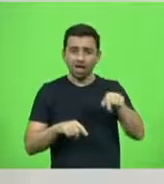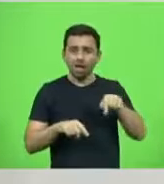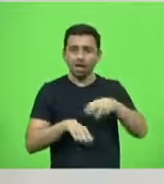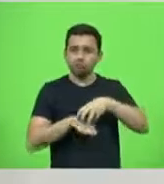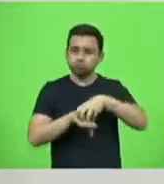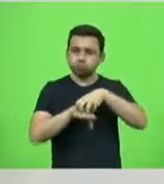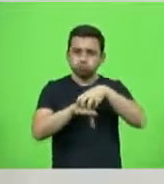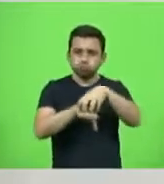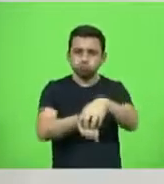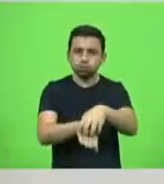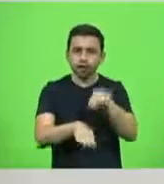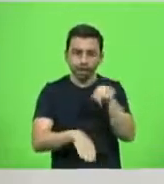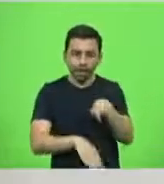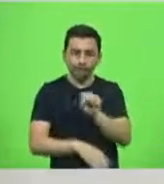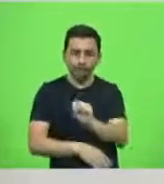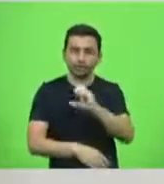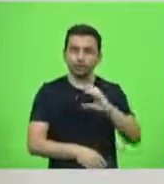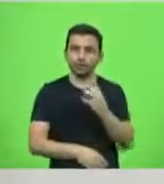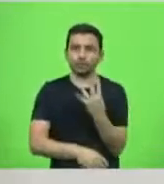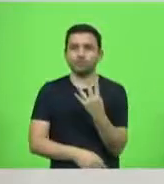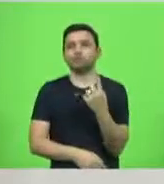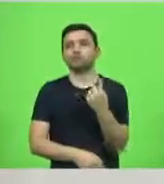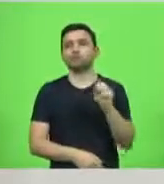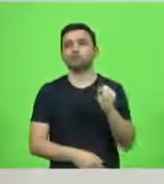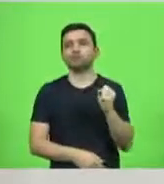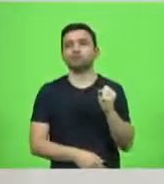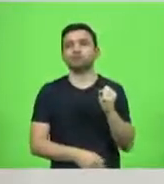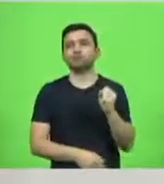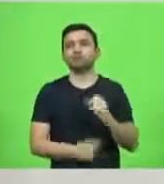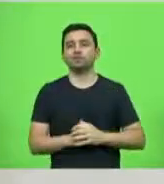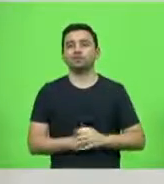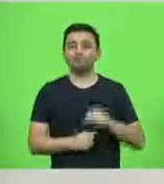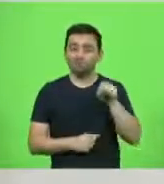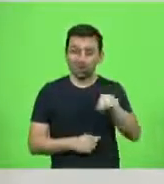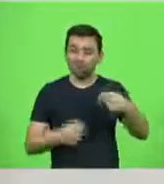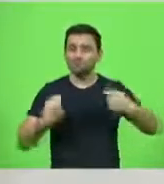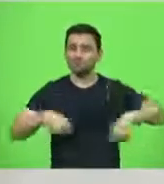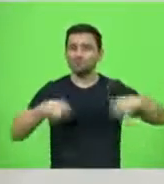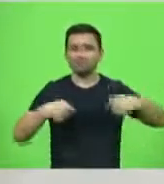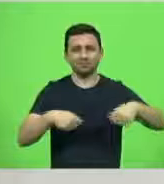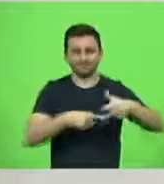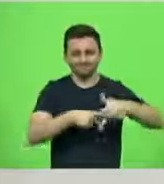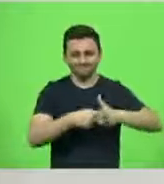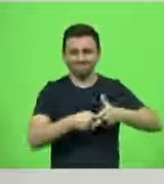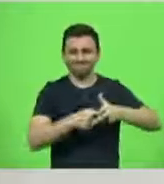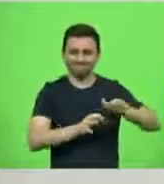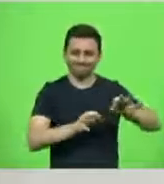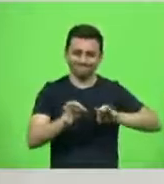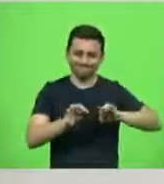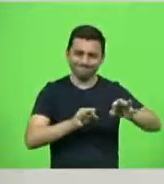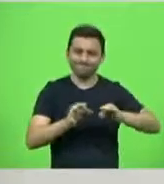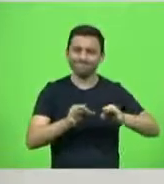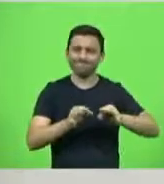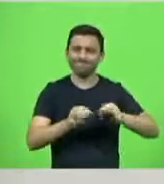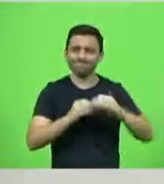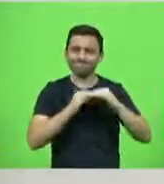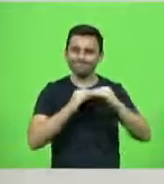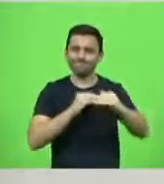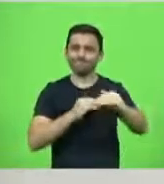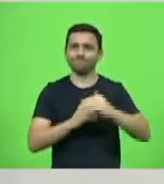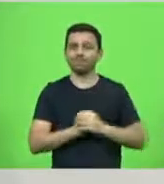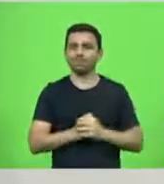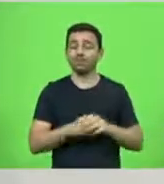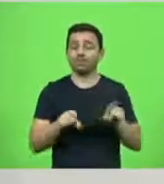e que precisa de uma revitalização, mas que precisa também de